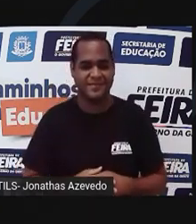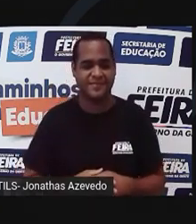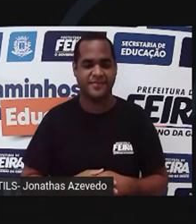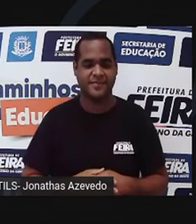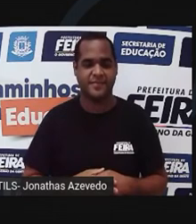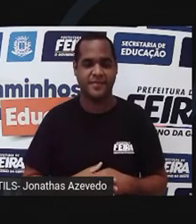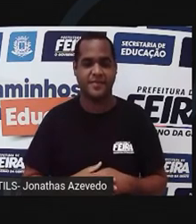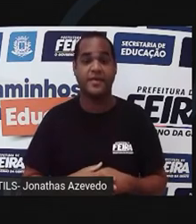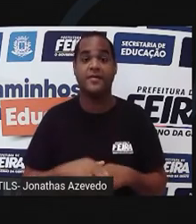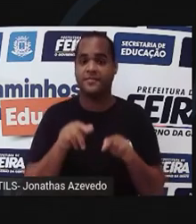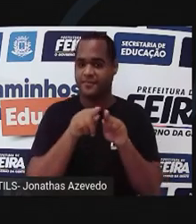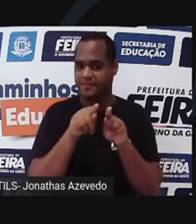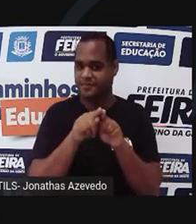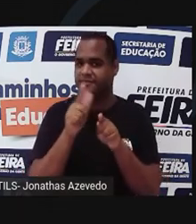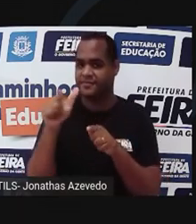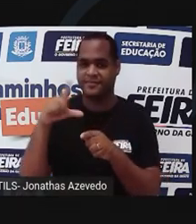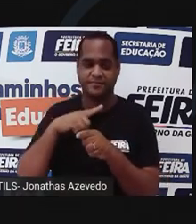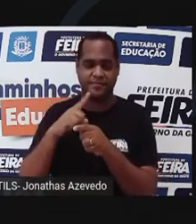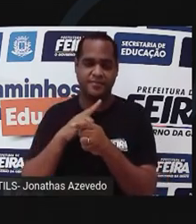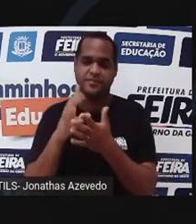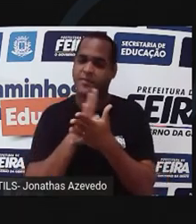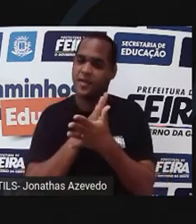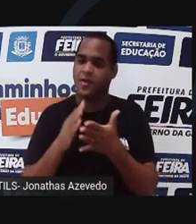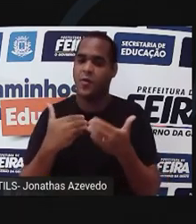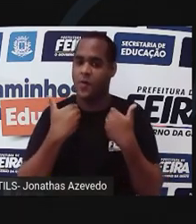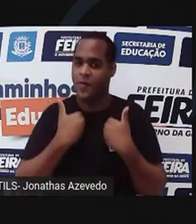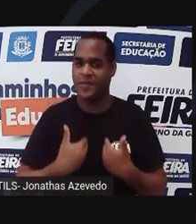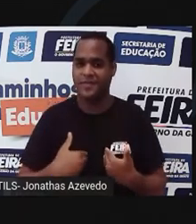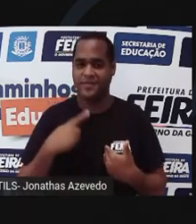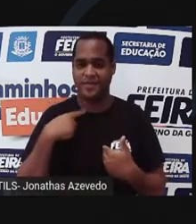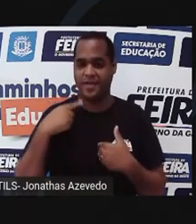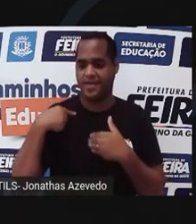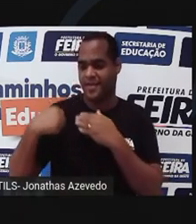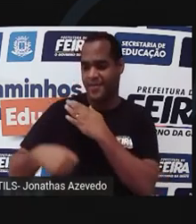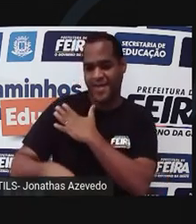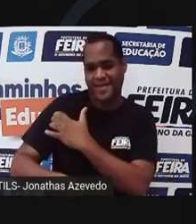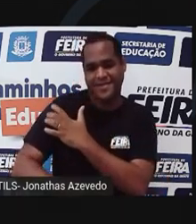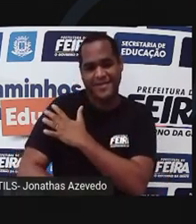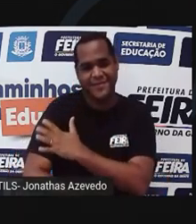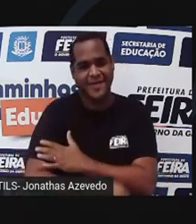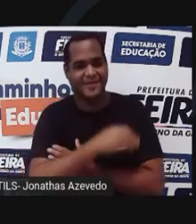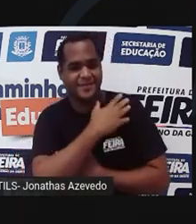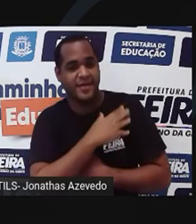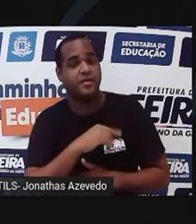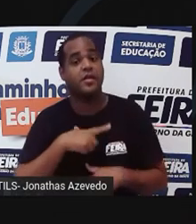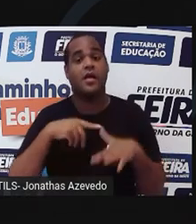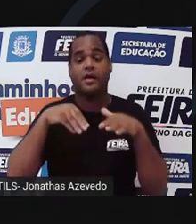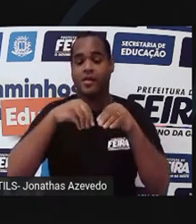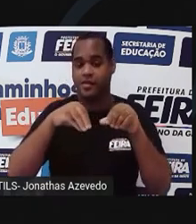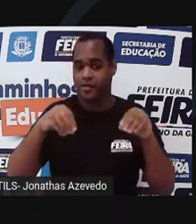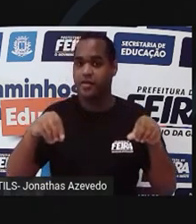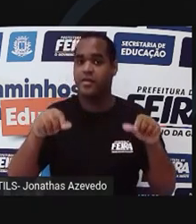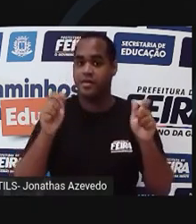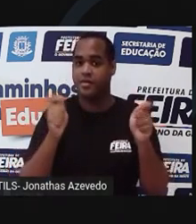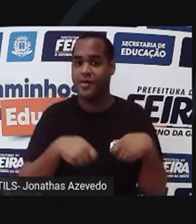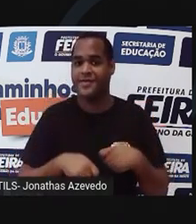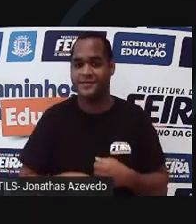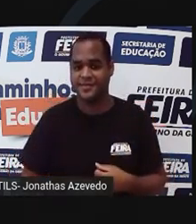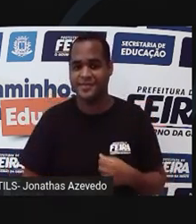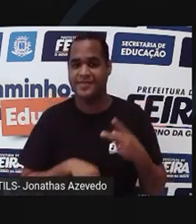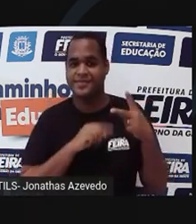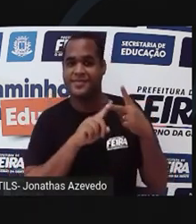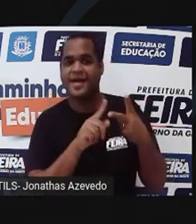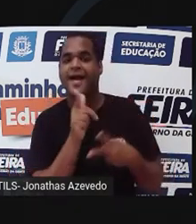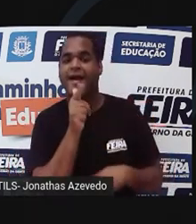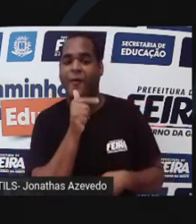E a maioria deles tem o corpo coberto de pelo. Podem viver na terra. Na